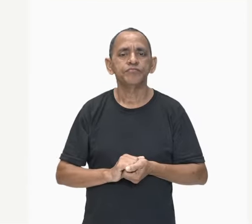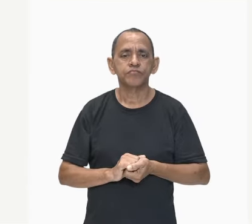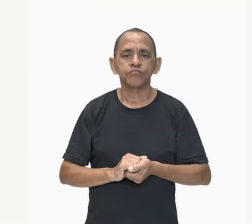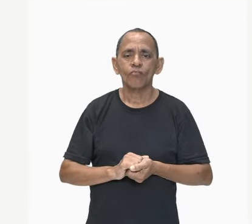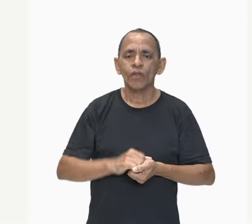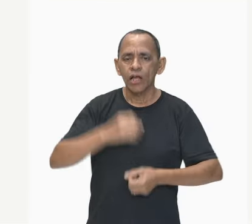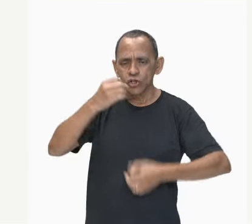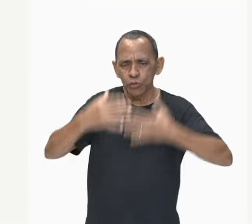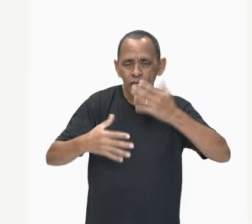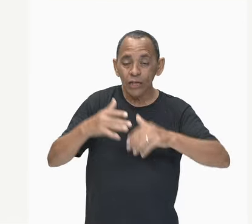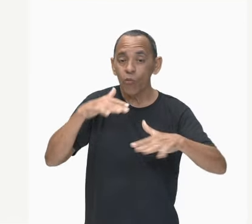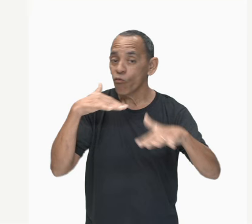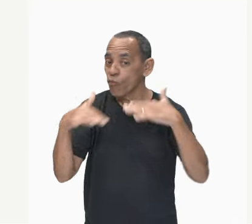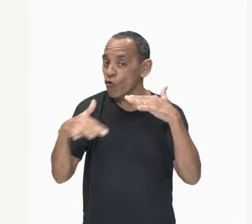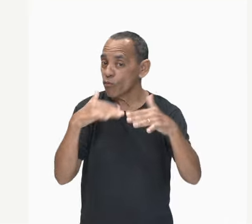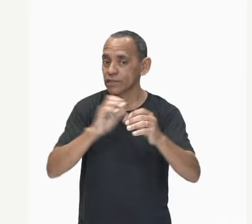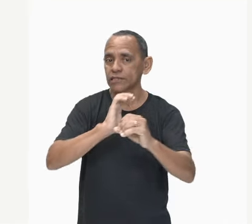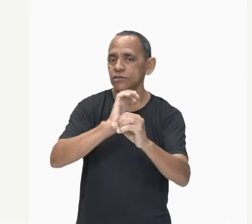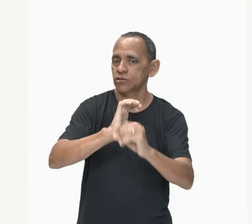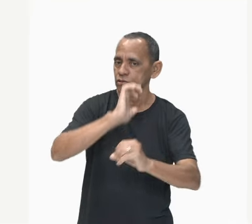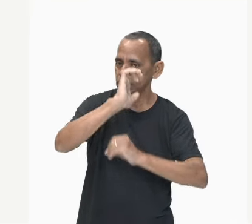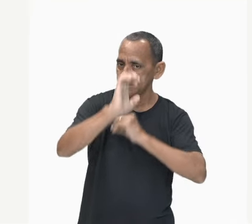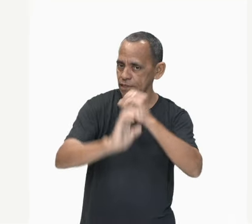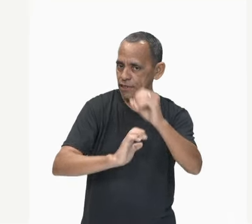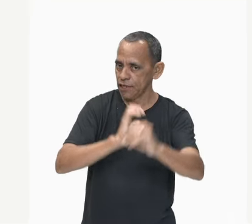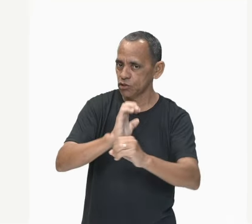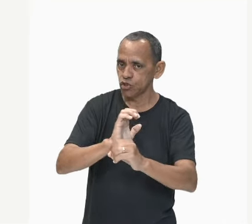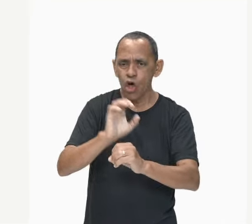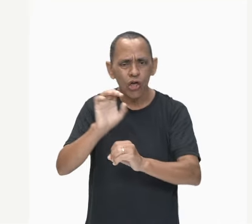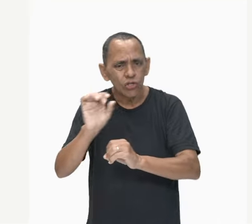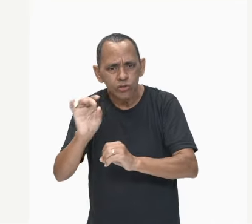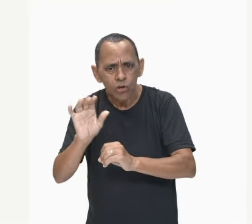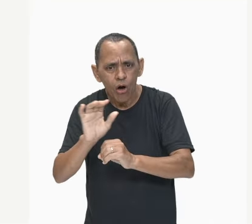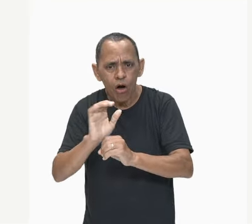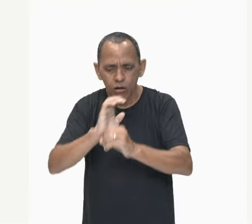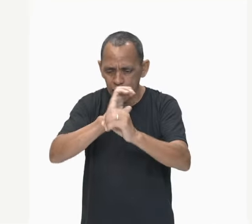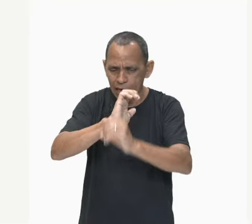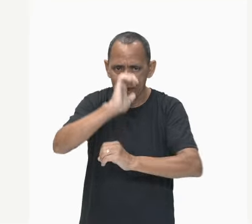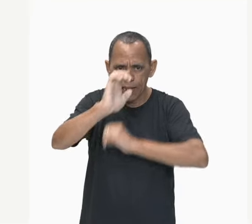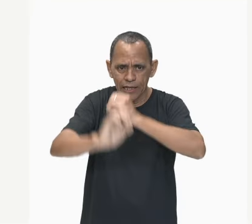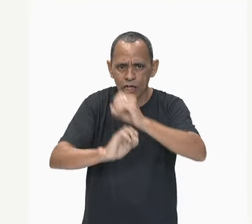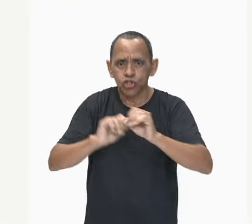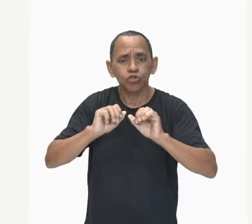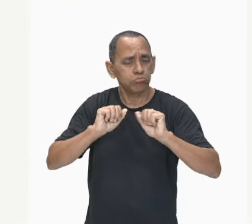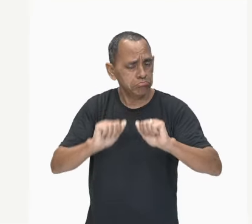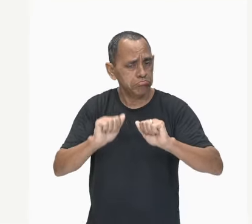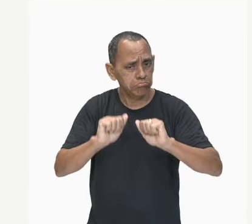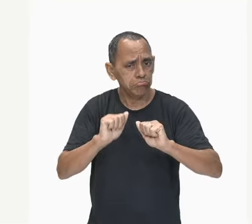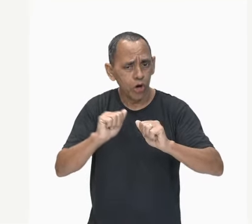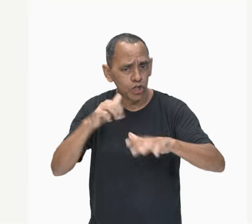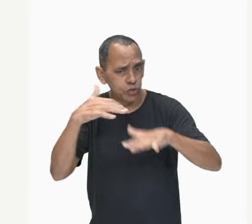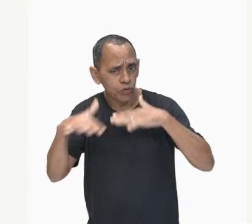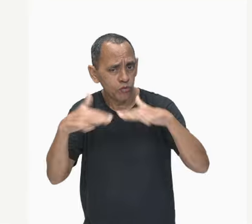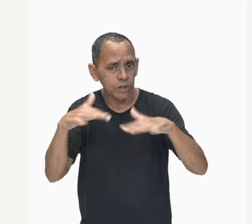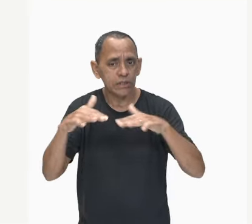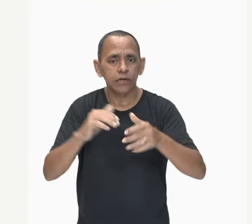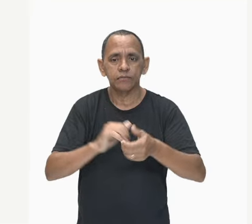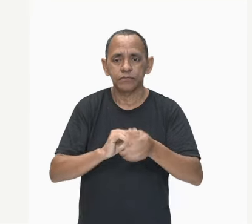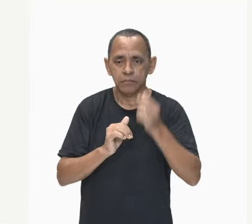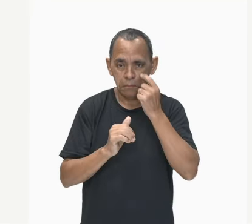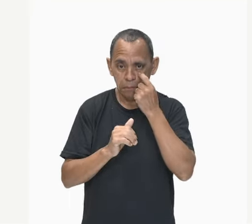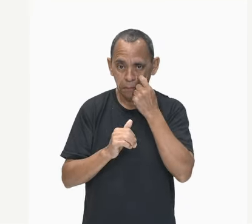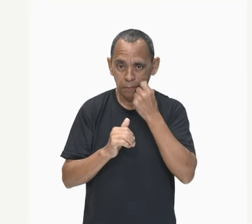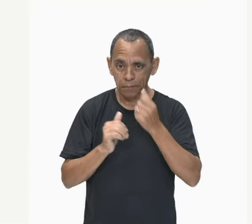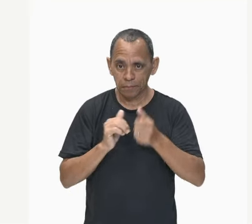movimentação de quem? Dos elétrons. Muito bem. Depois que falamos aí dos corpos